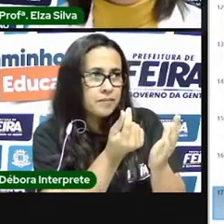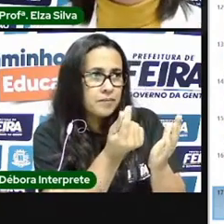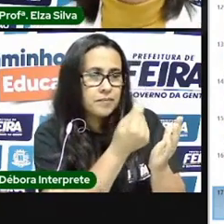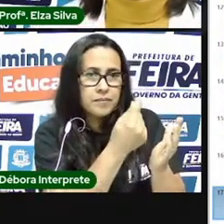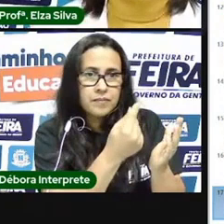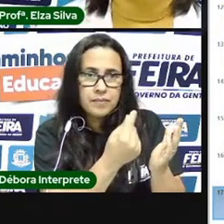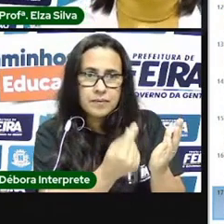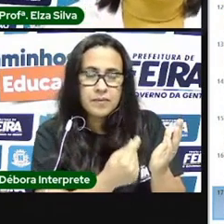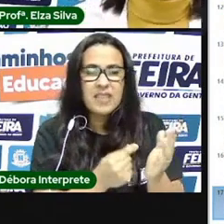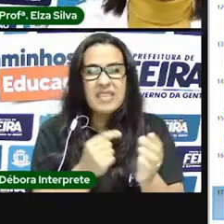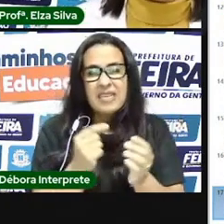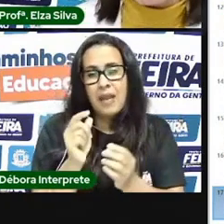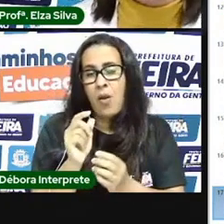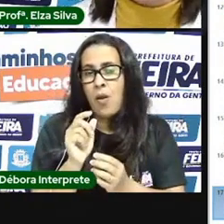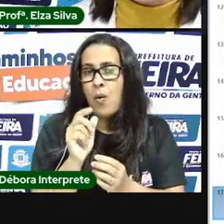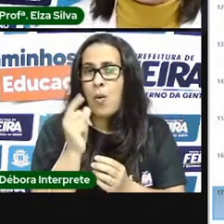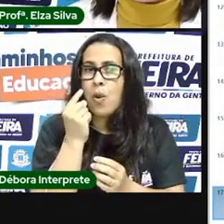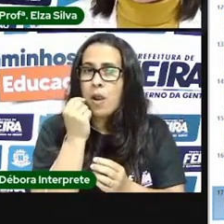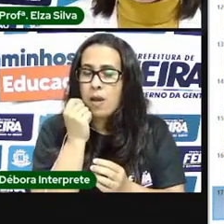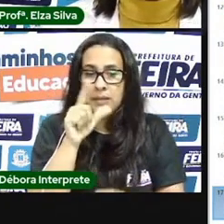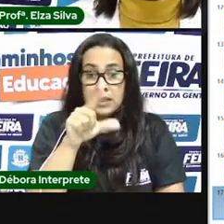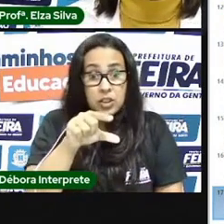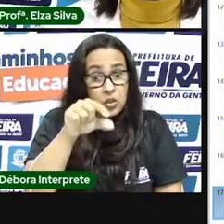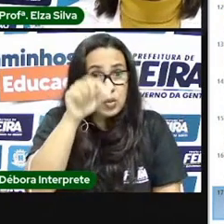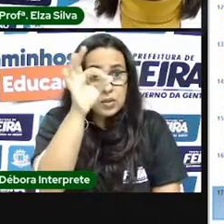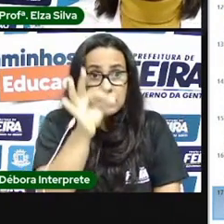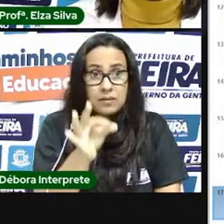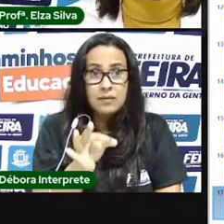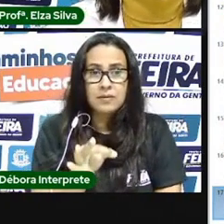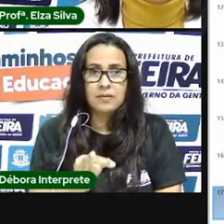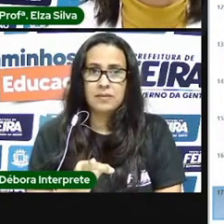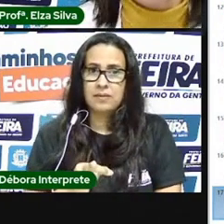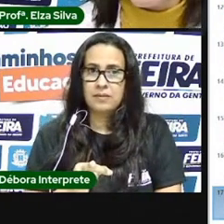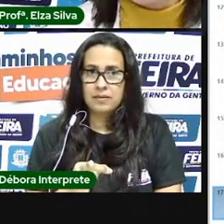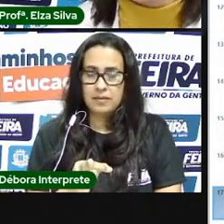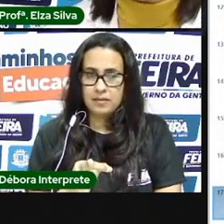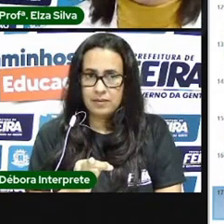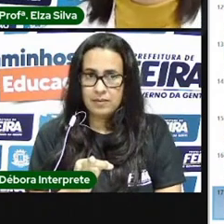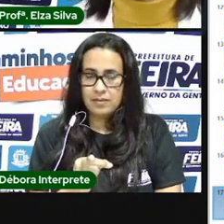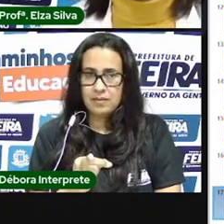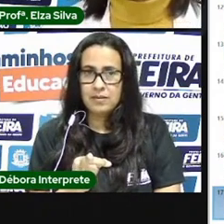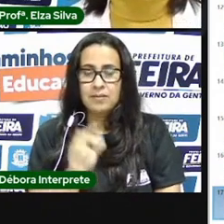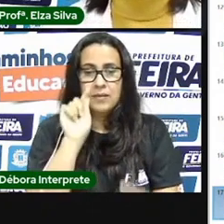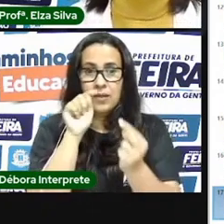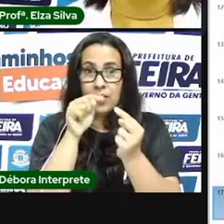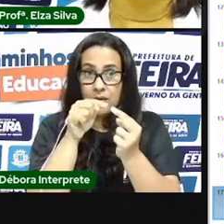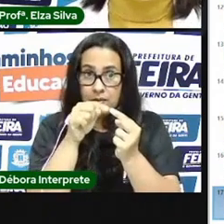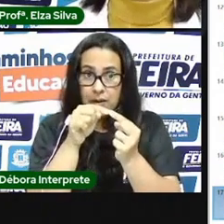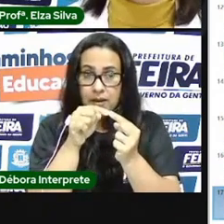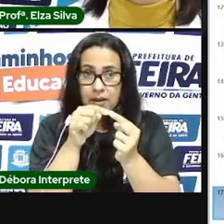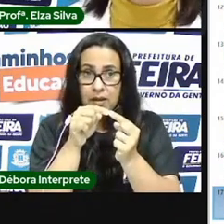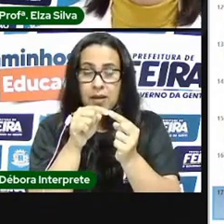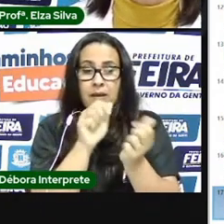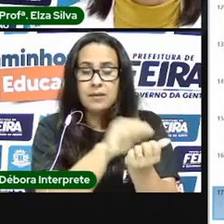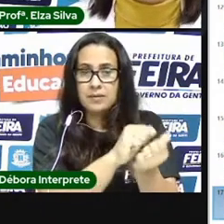grossas então o artista escolhe a espessura da ponta do lápis que ele quer